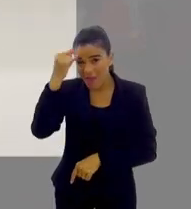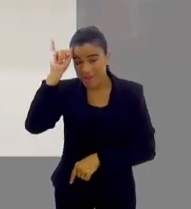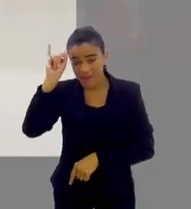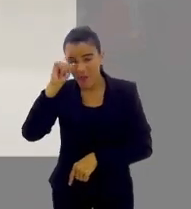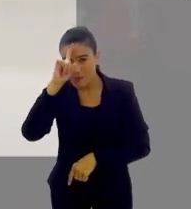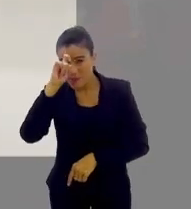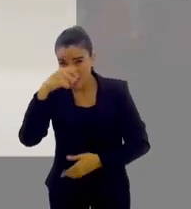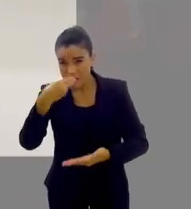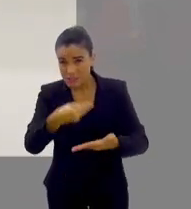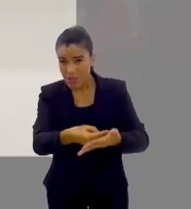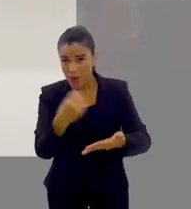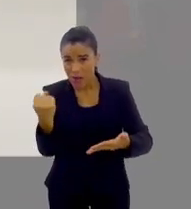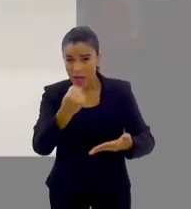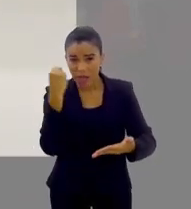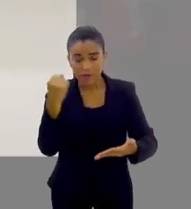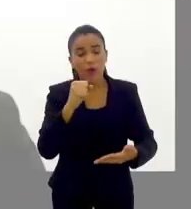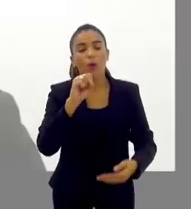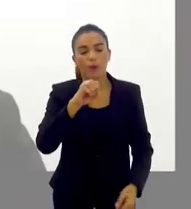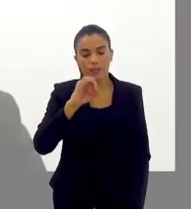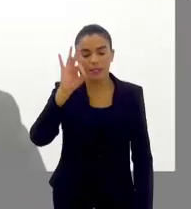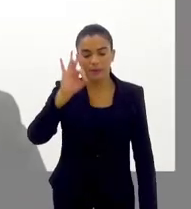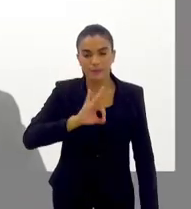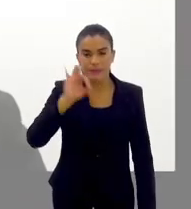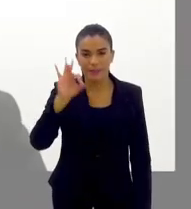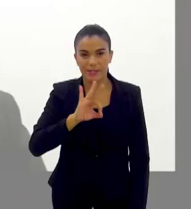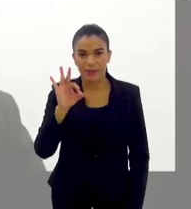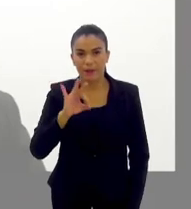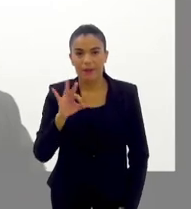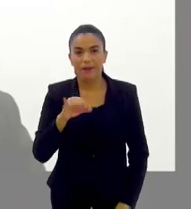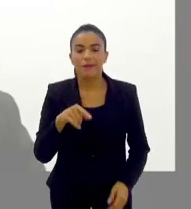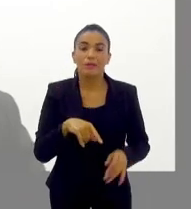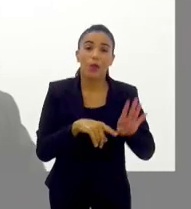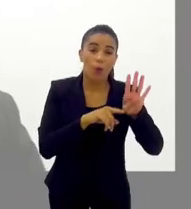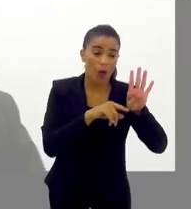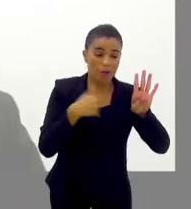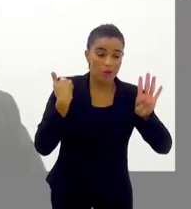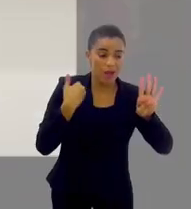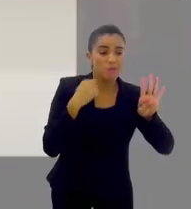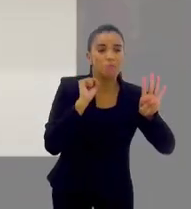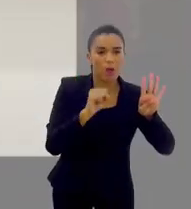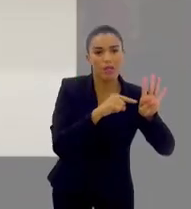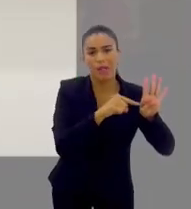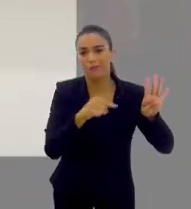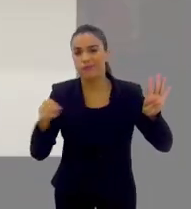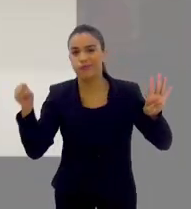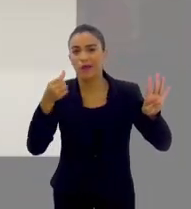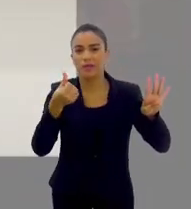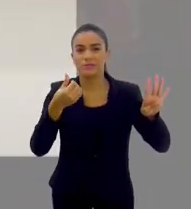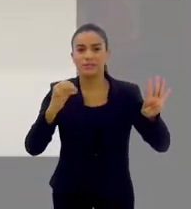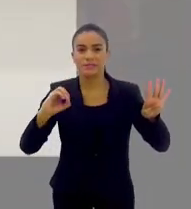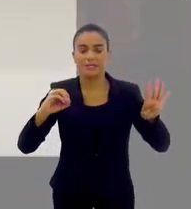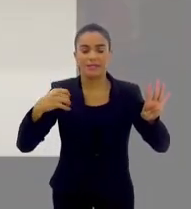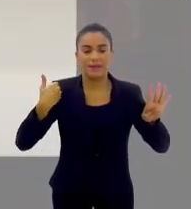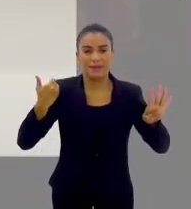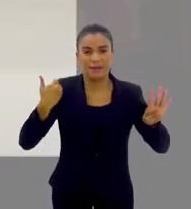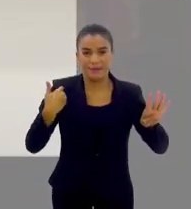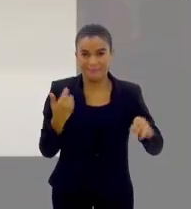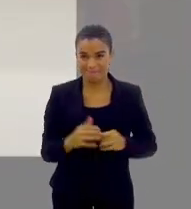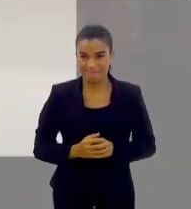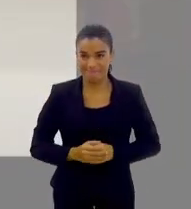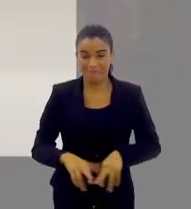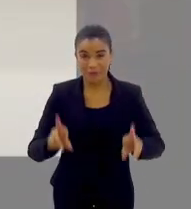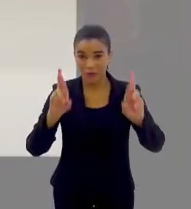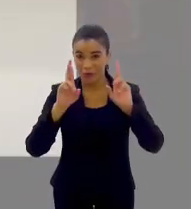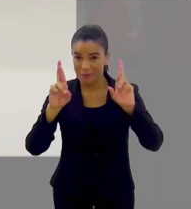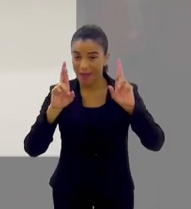hospitalização 90% e pode ser usada para quem teve e quem não teve de quatro anos a 60%. Espero que o SUS compre, espero que o SUS